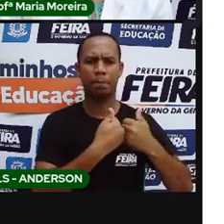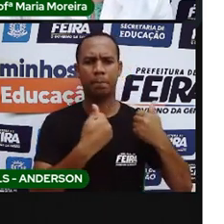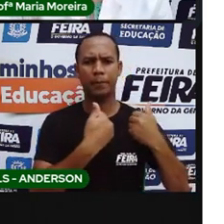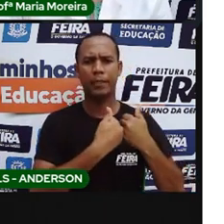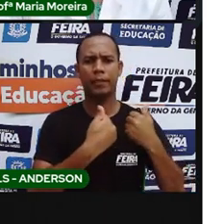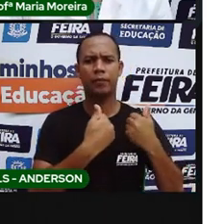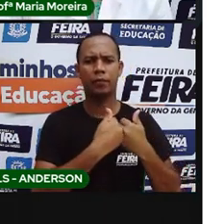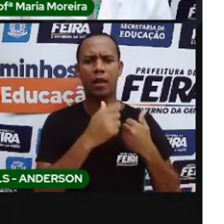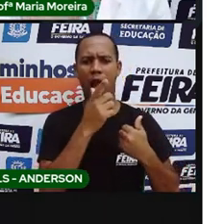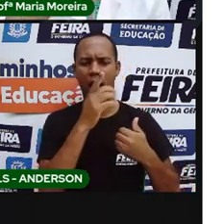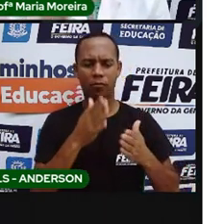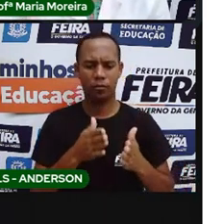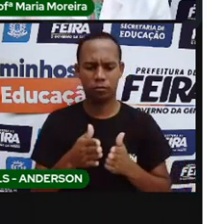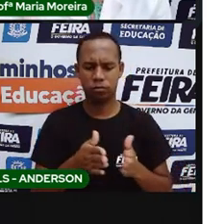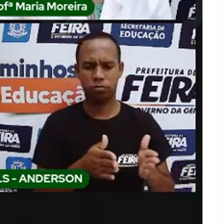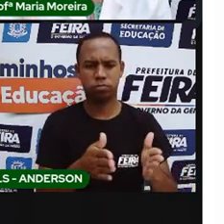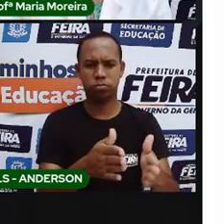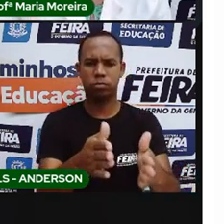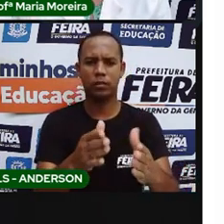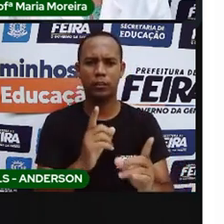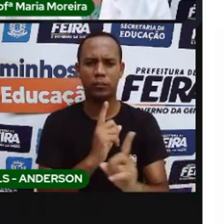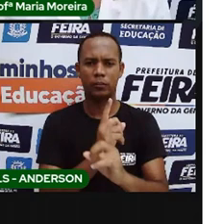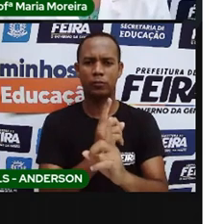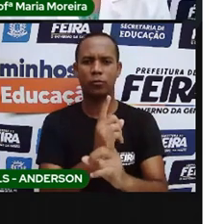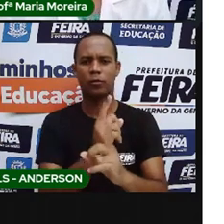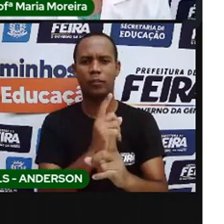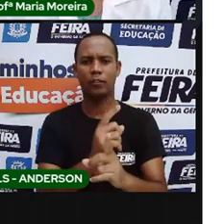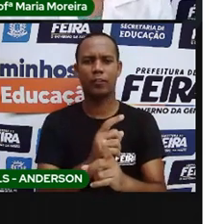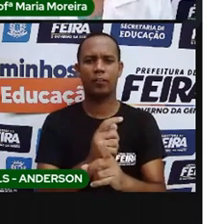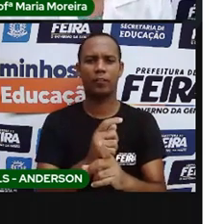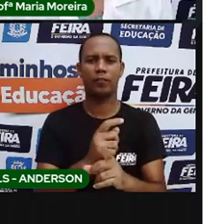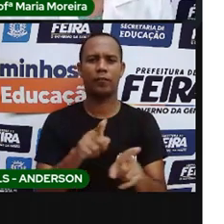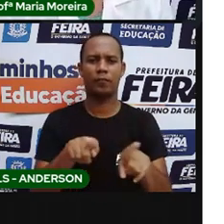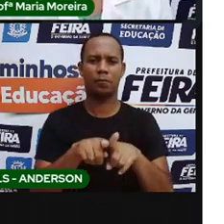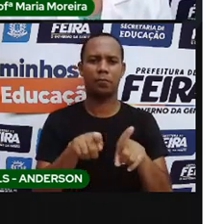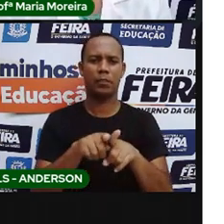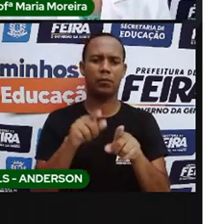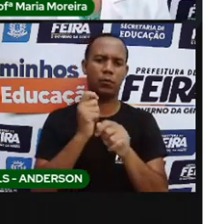facilidade, por quê? Encontra água que desce a pesca. Certo?